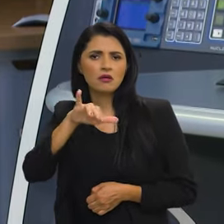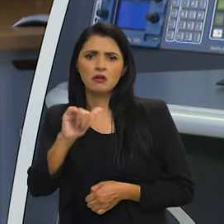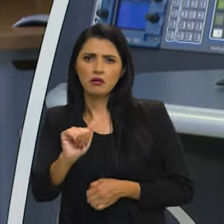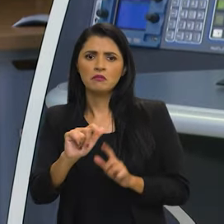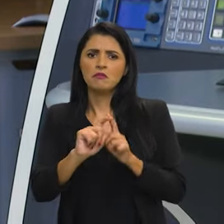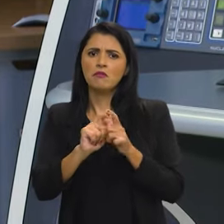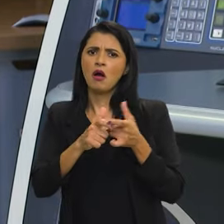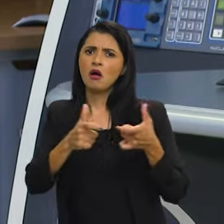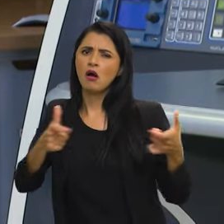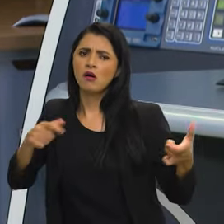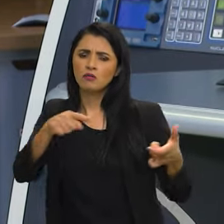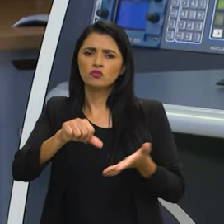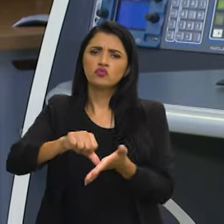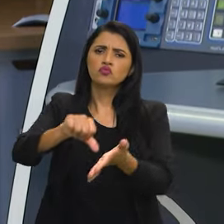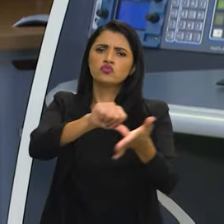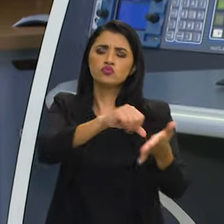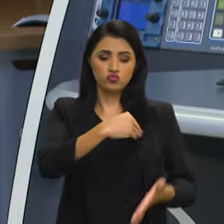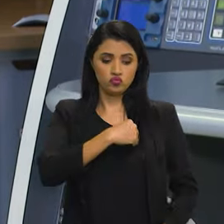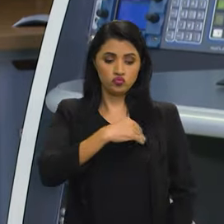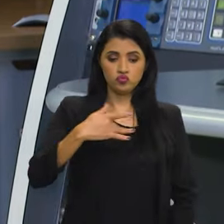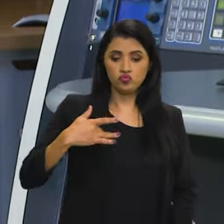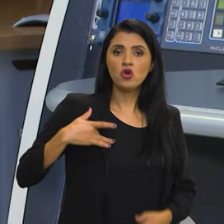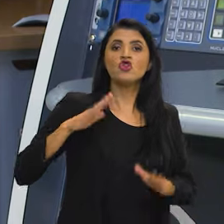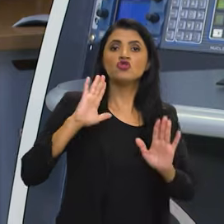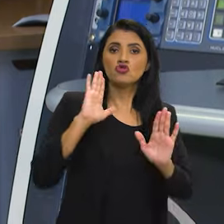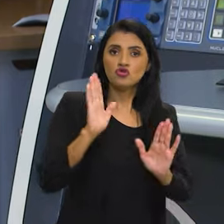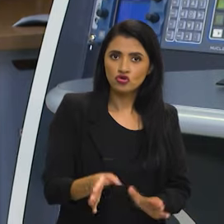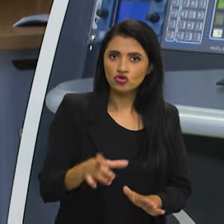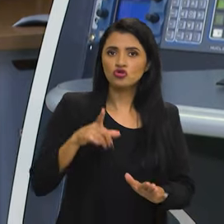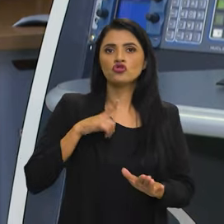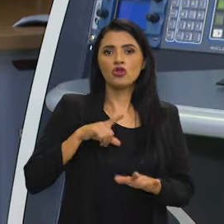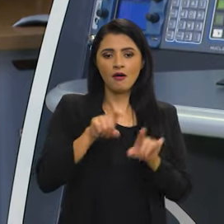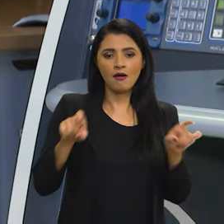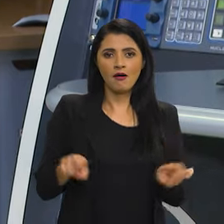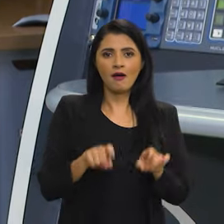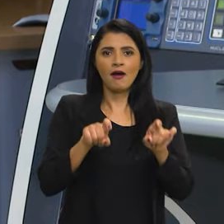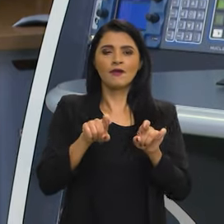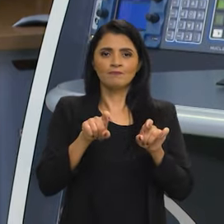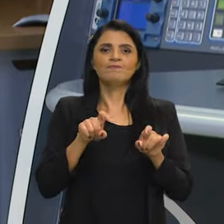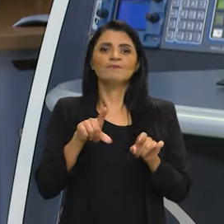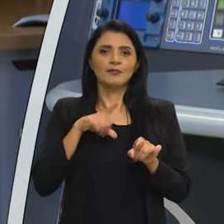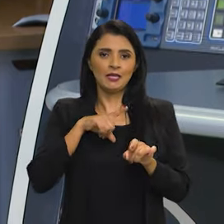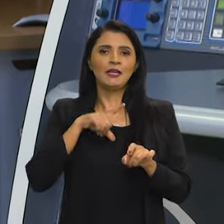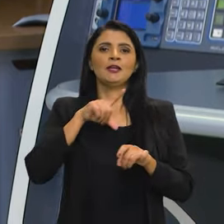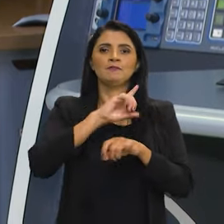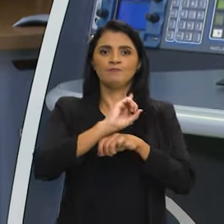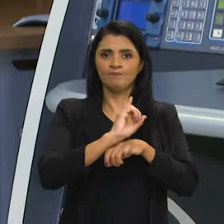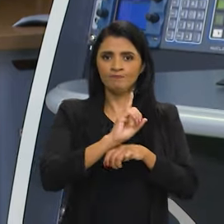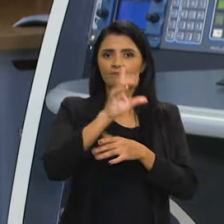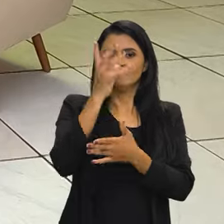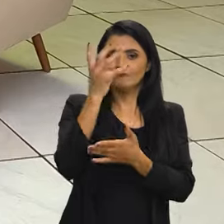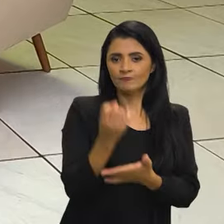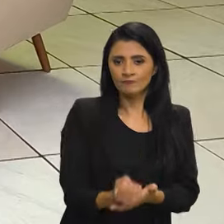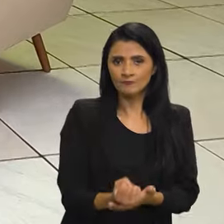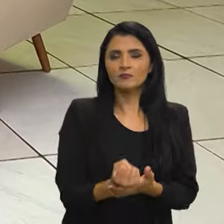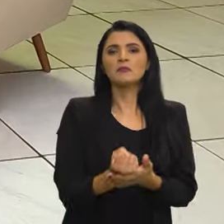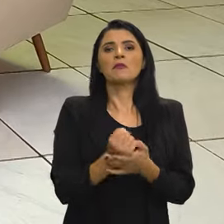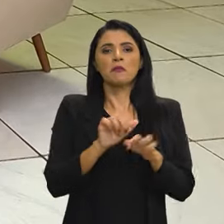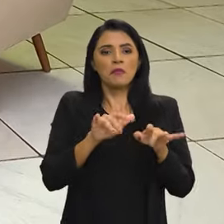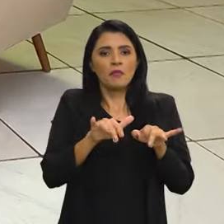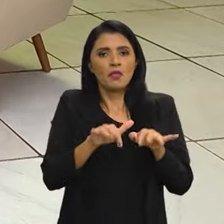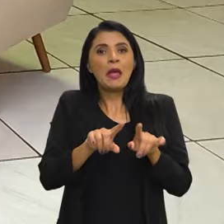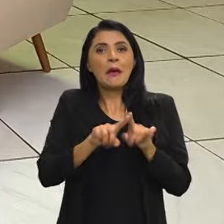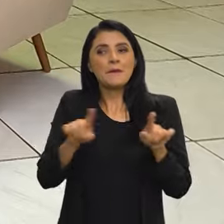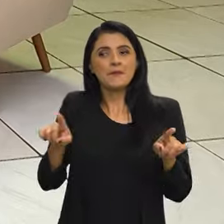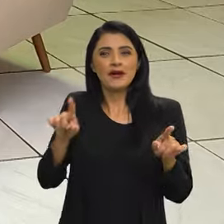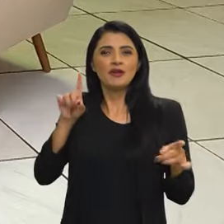das unidades básicas de saúde informatizadas e também com prontuário eletrônico, mas nós não temos ainda